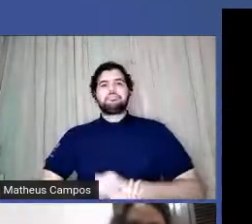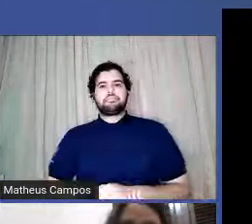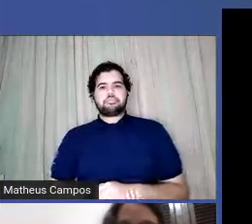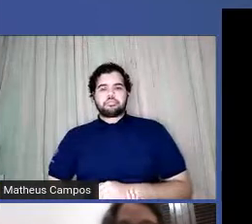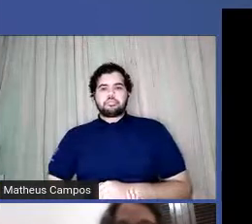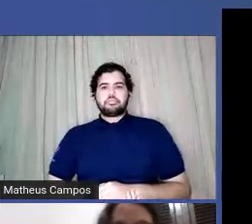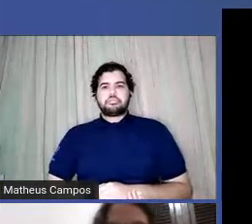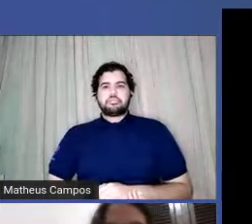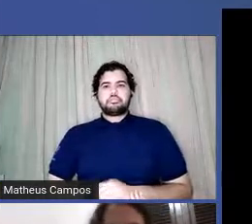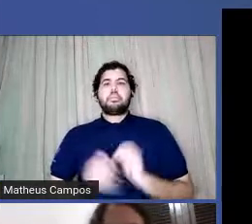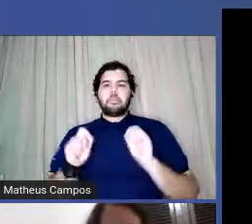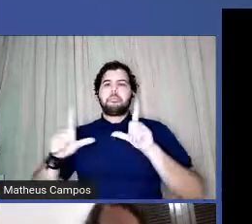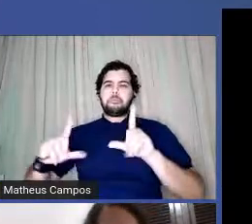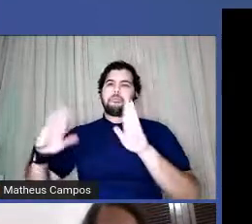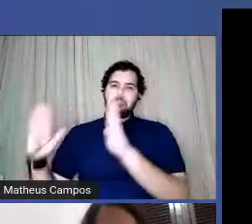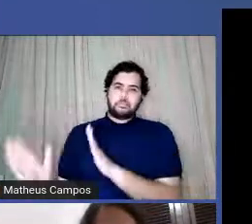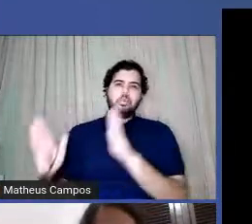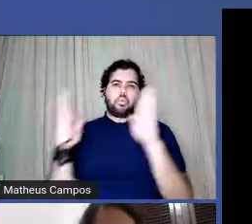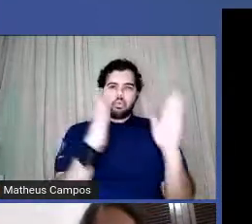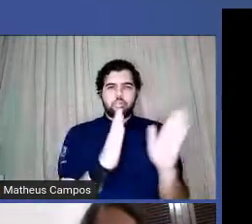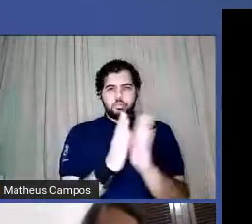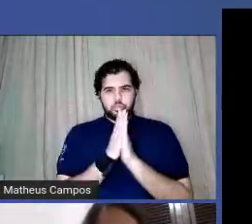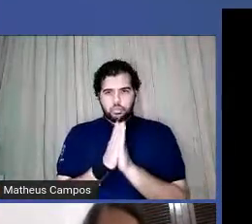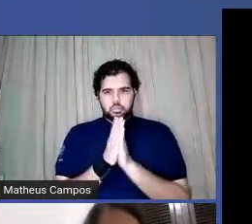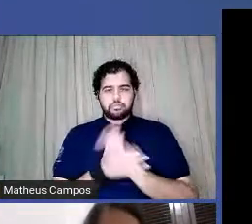Pode passar o slide por favor